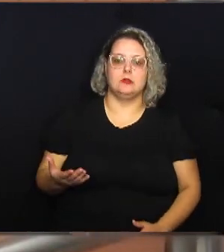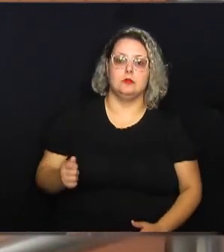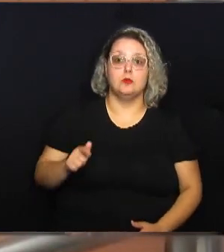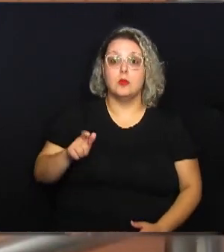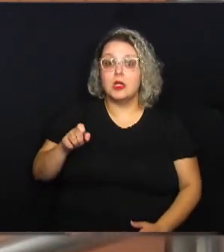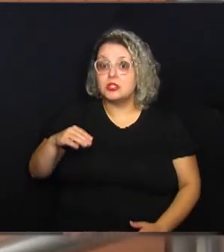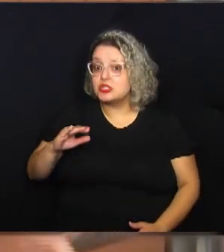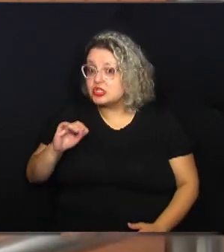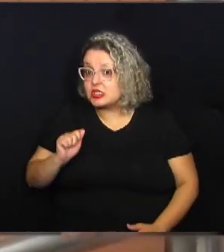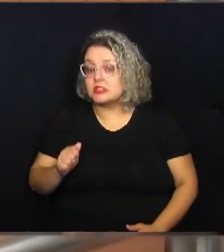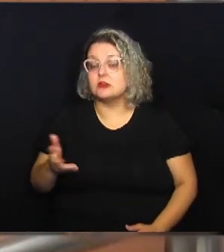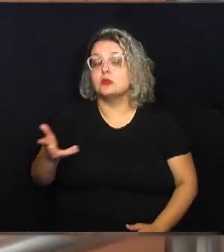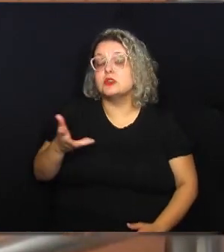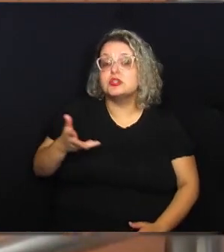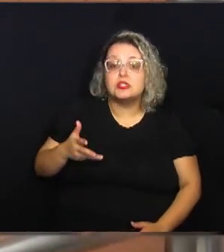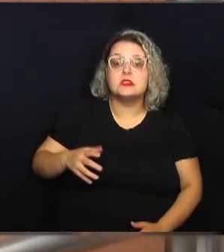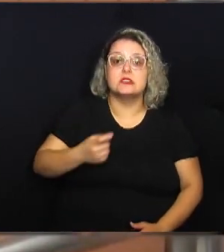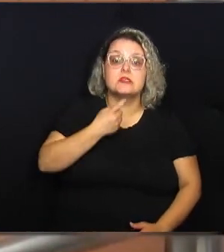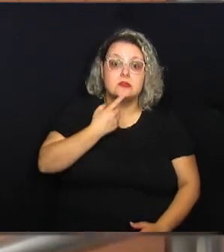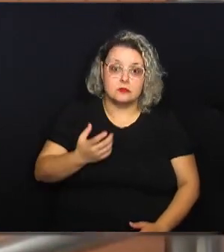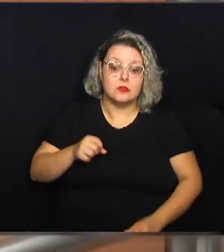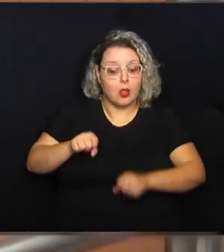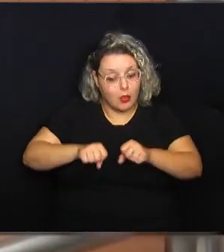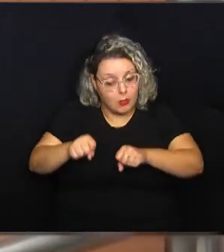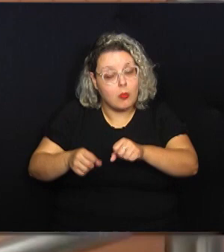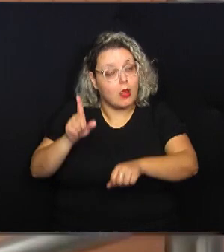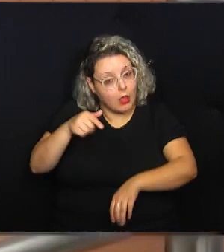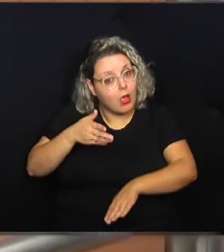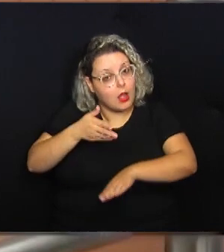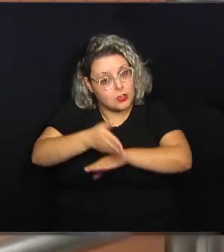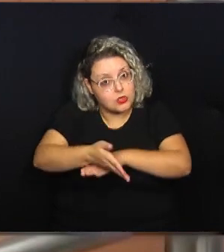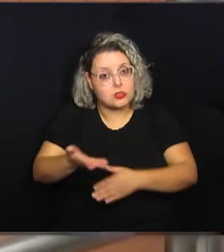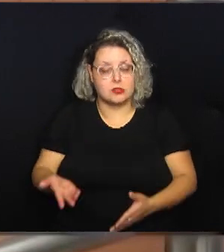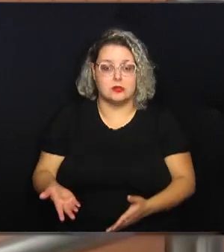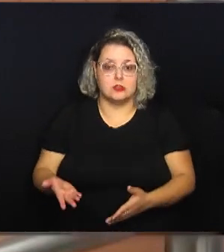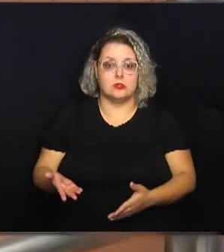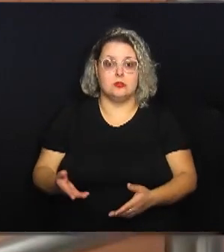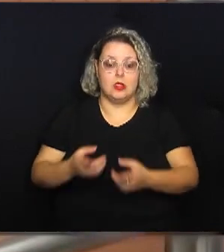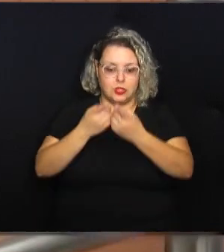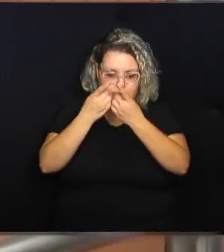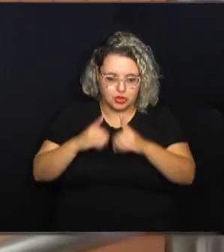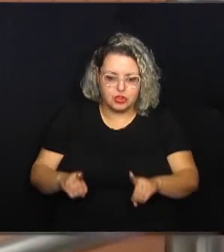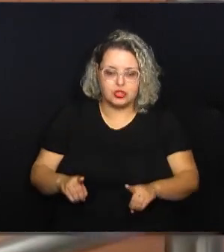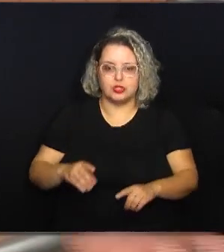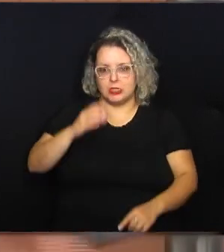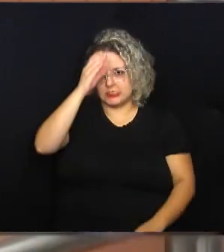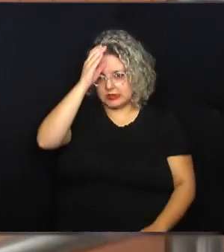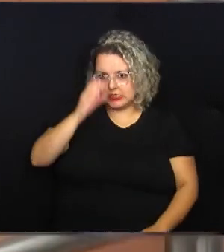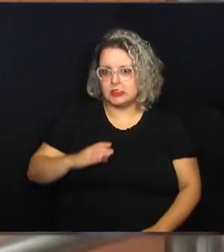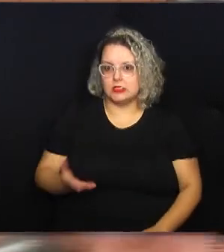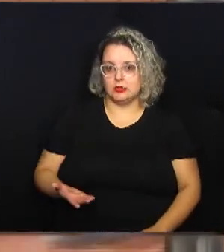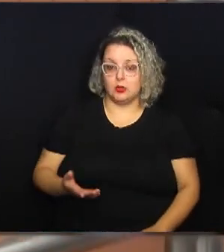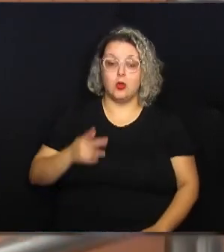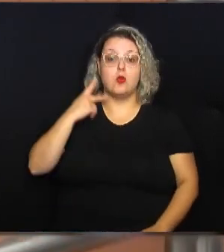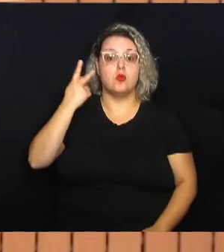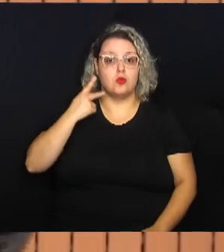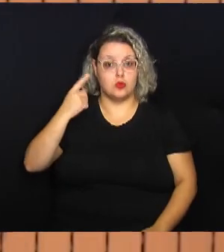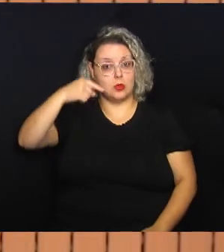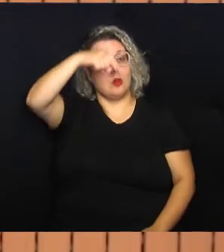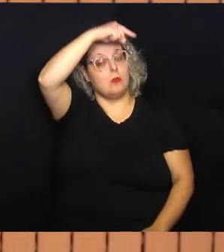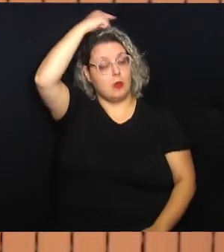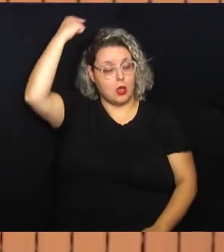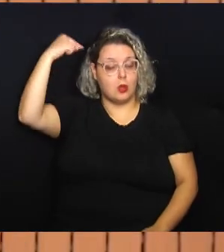uma agência do Agiliza Campinas. Então, a bicicleta também é uma forma de acesso, de realização da dignidade, da cidadania.